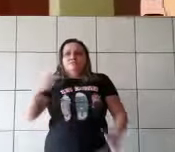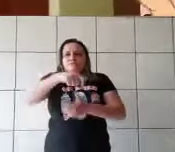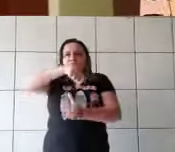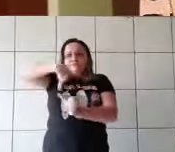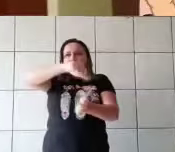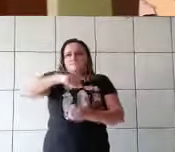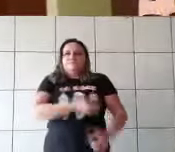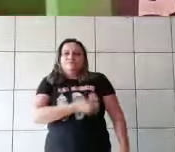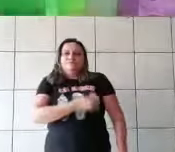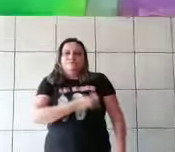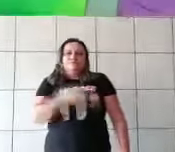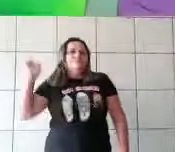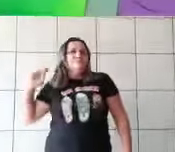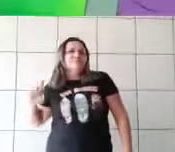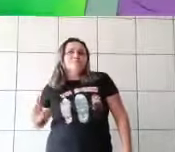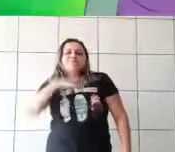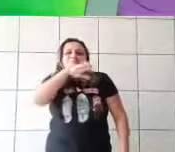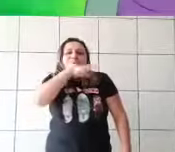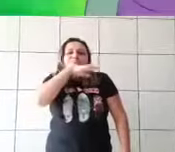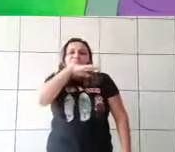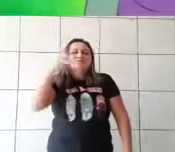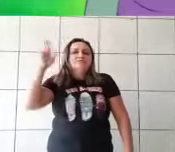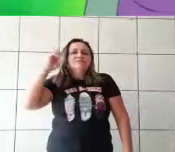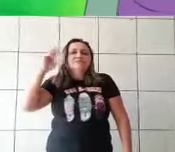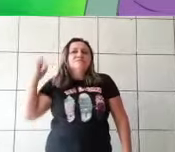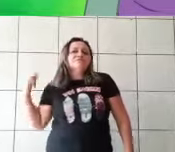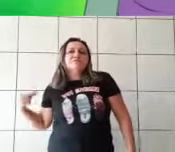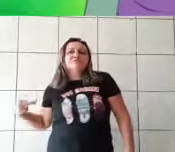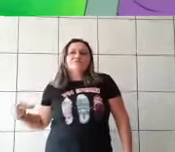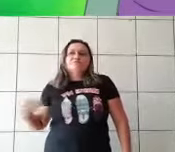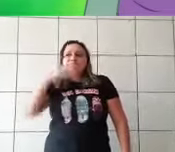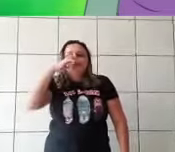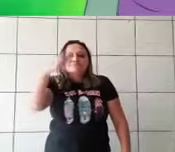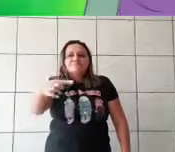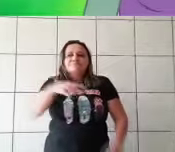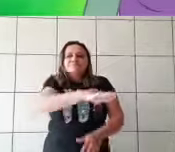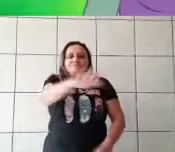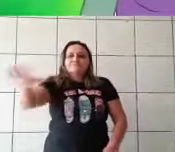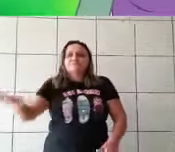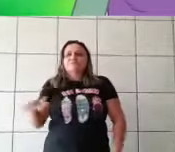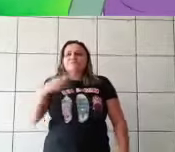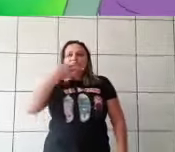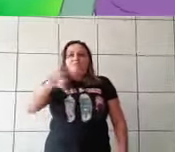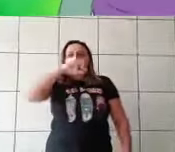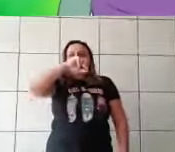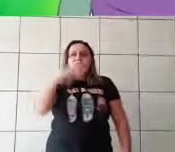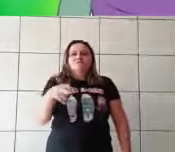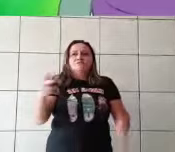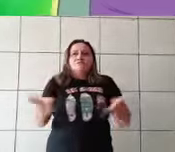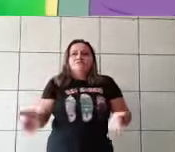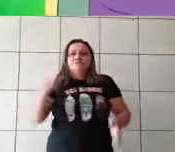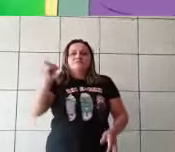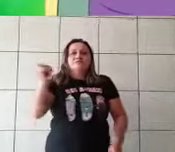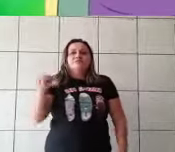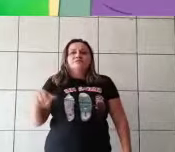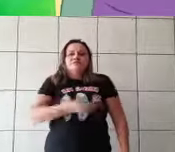garota um inferno. Um dia, quando Cinderela estava no jardim admirando os passarinhos, sua madrasta disse